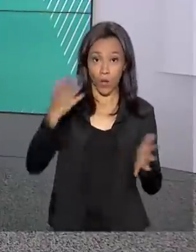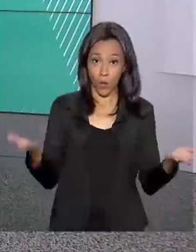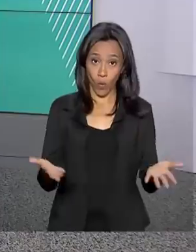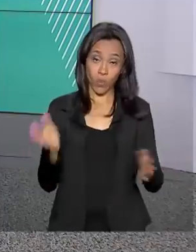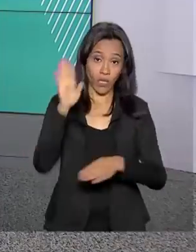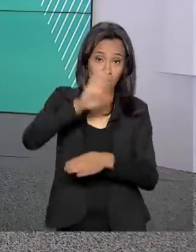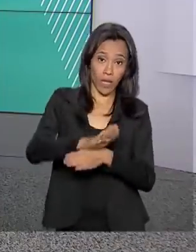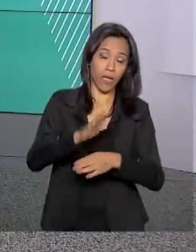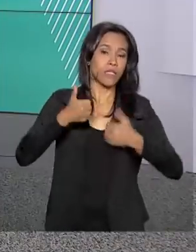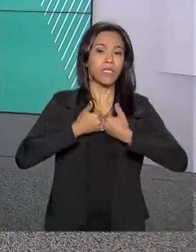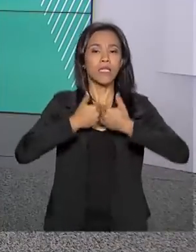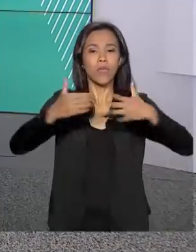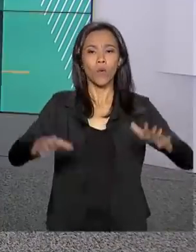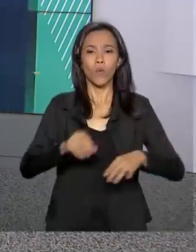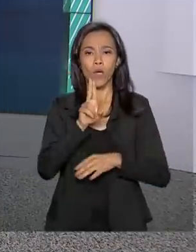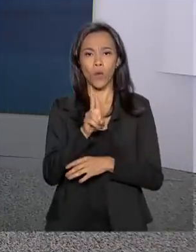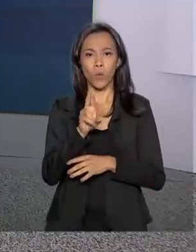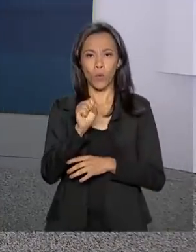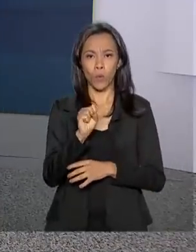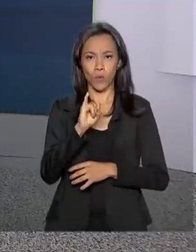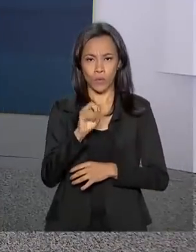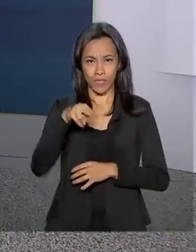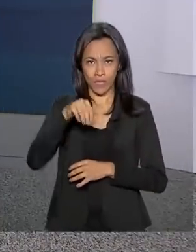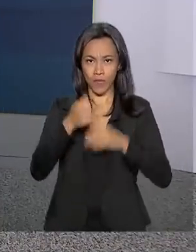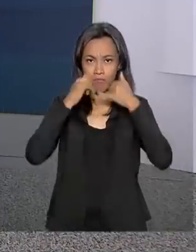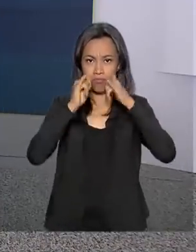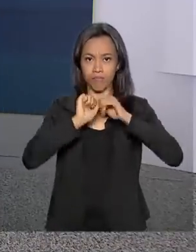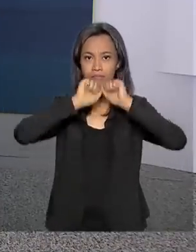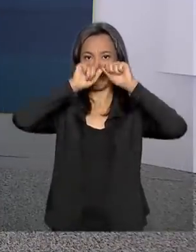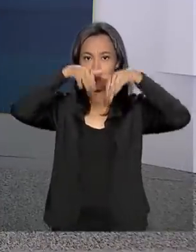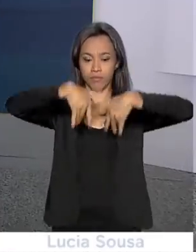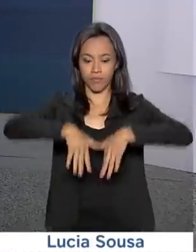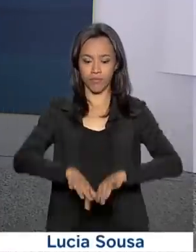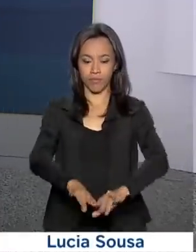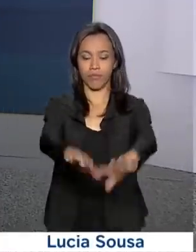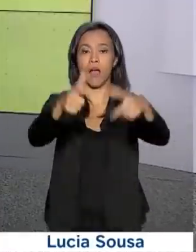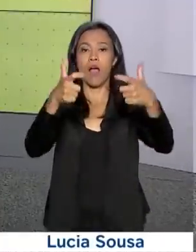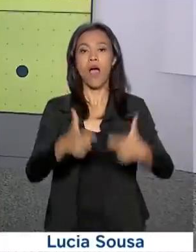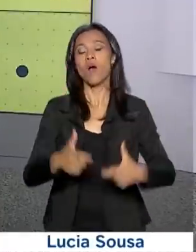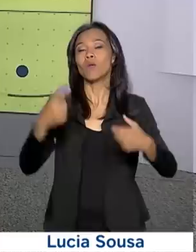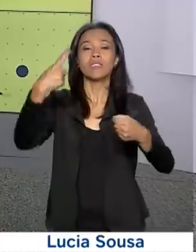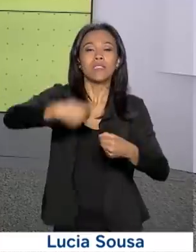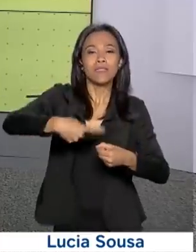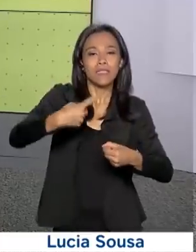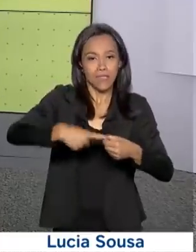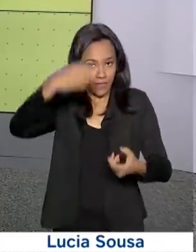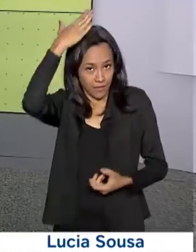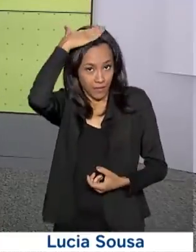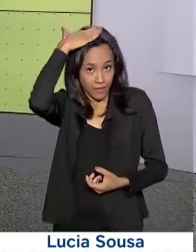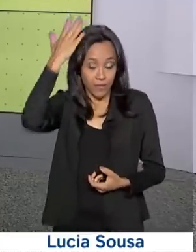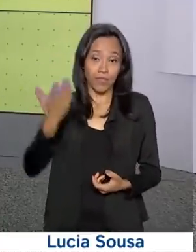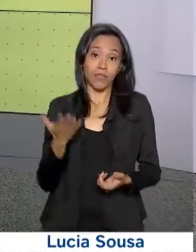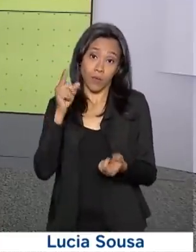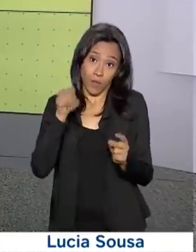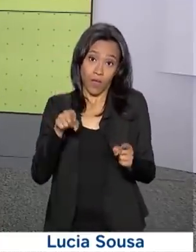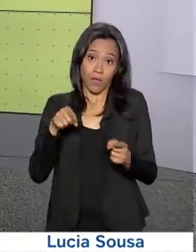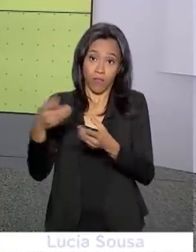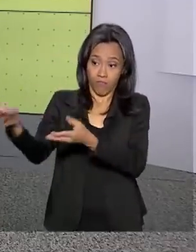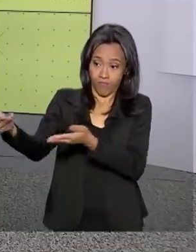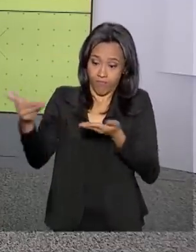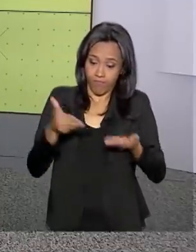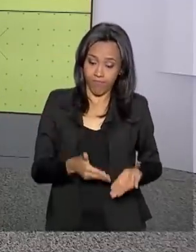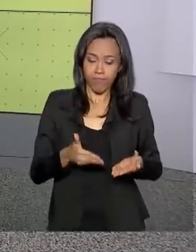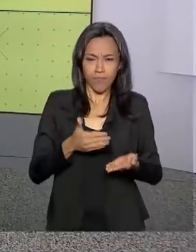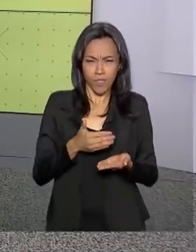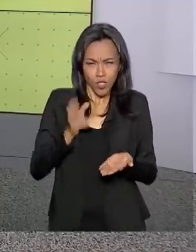hoje à tarde a usina hidrelétrica de Baixo Iguaçu, em Capanema, no Paraná. No começo do dia, o presidente recebeu no Palácio